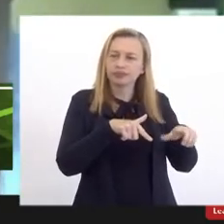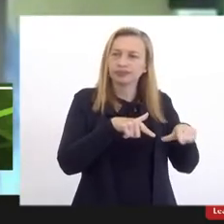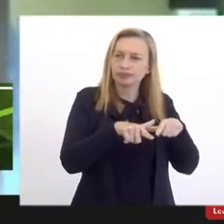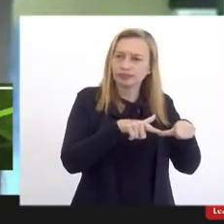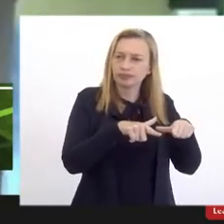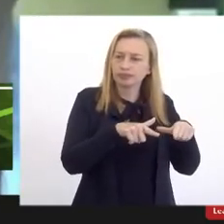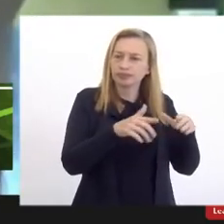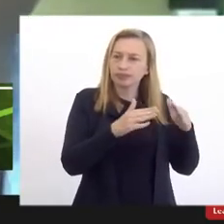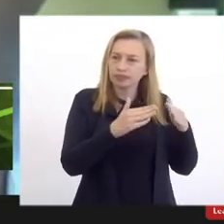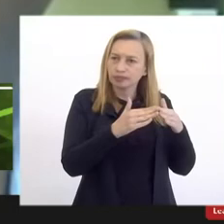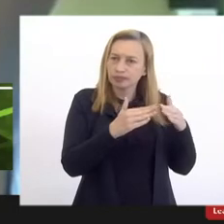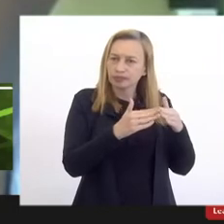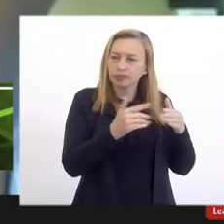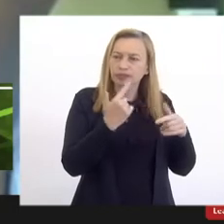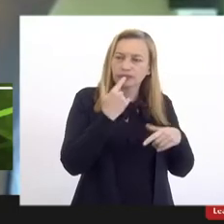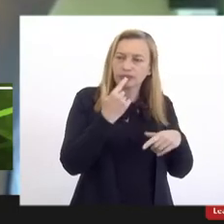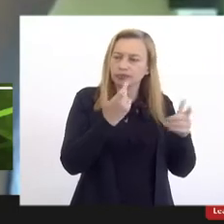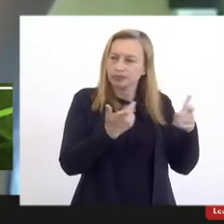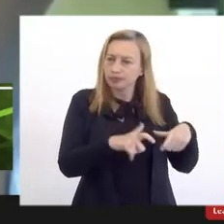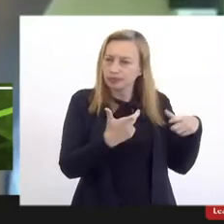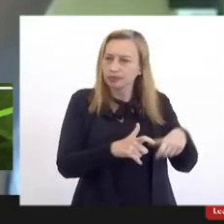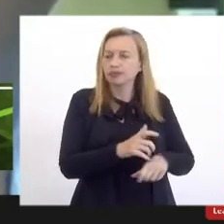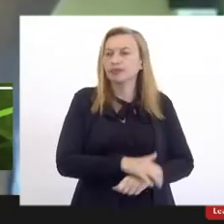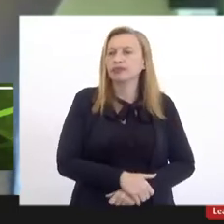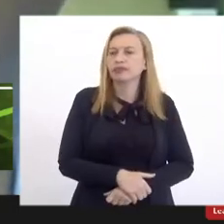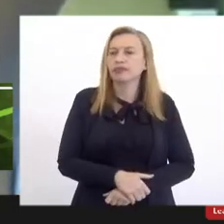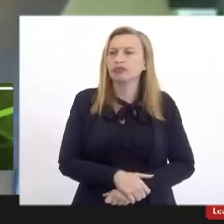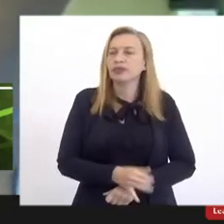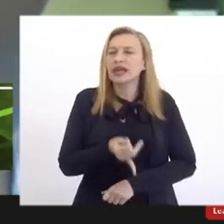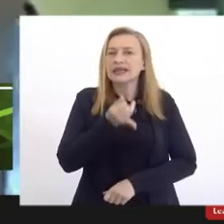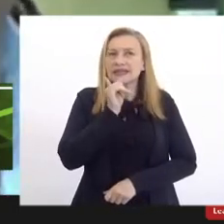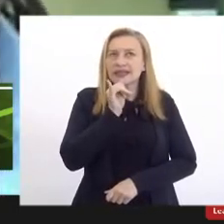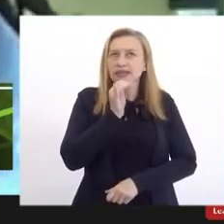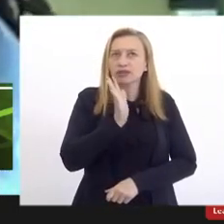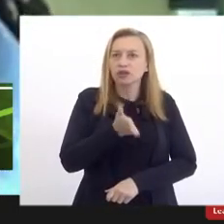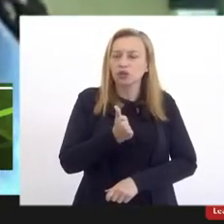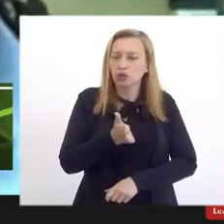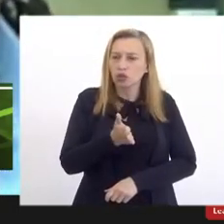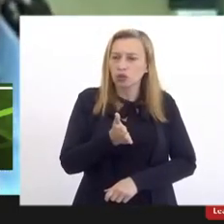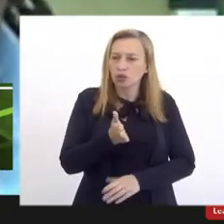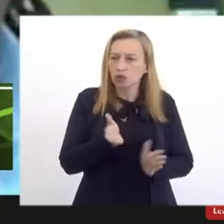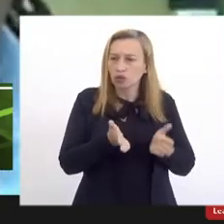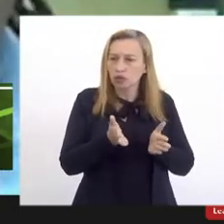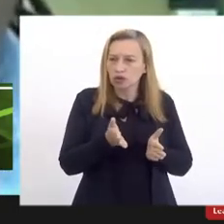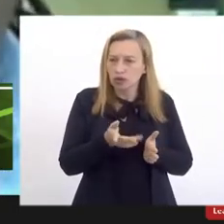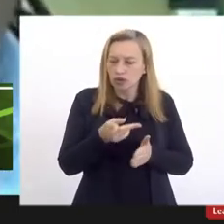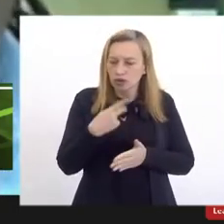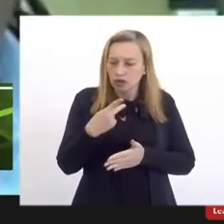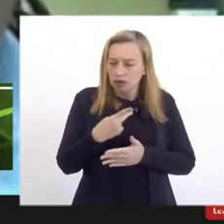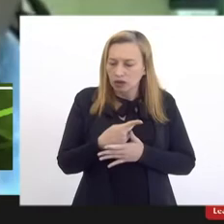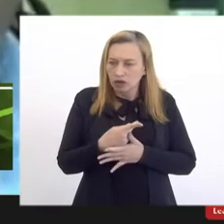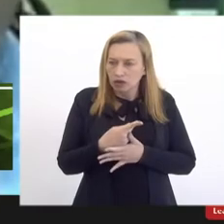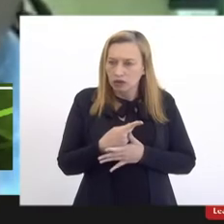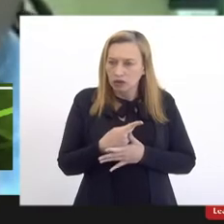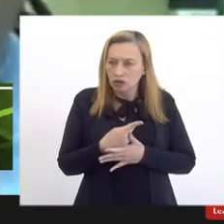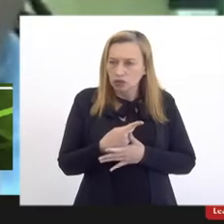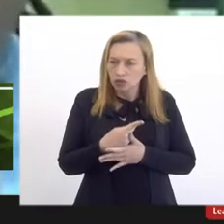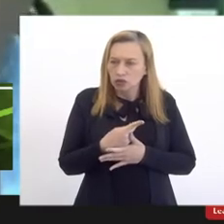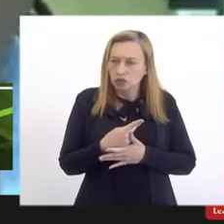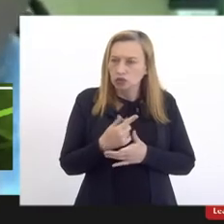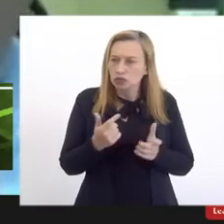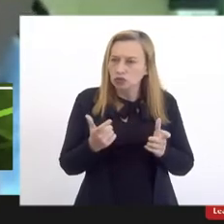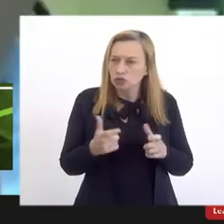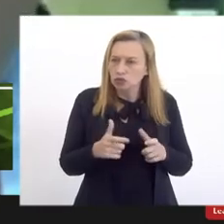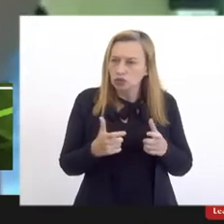E qual população fluminense nós estamos falando? Um exemplo, a reitora Luanda mostrou um mapa da região da